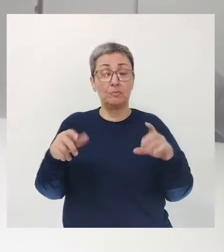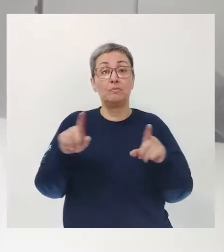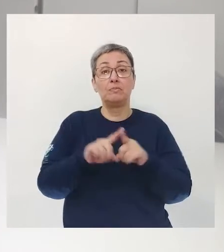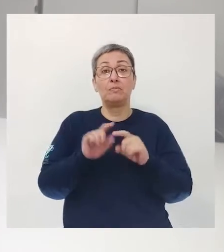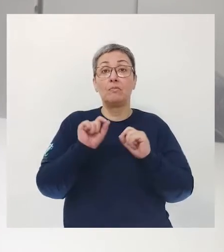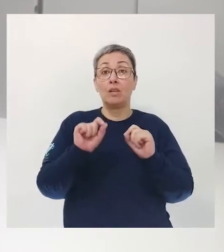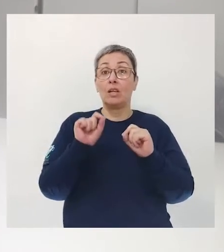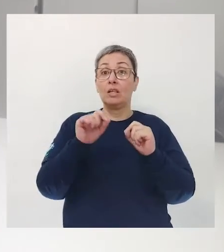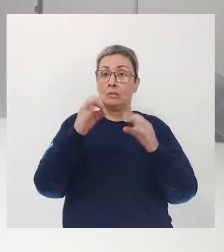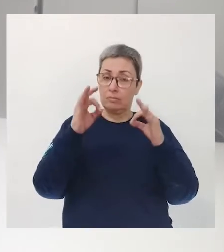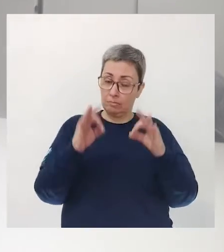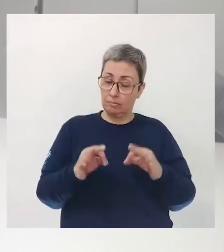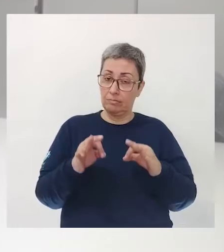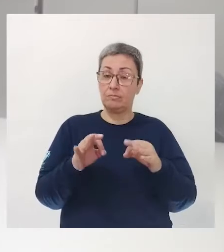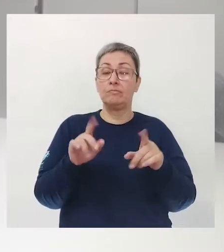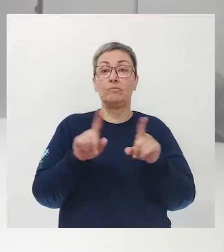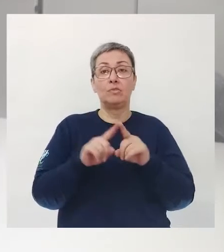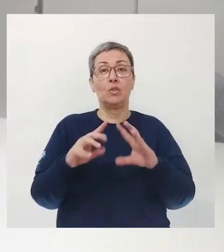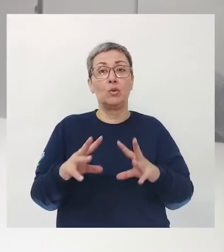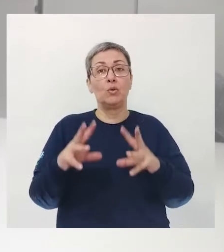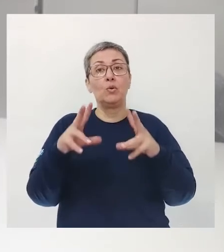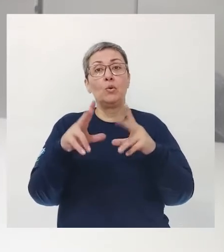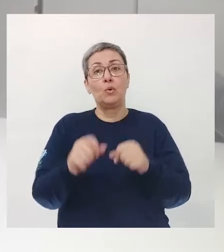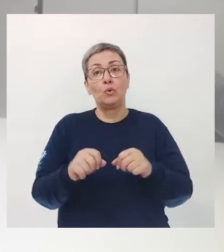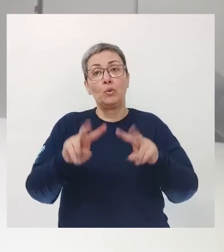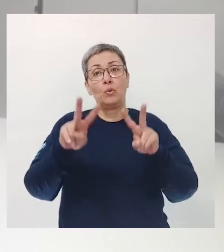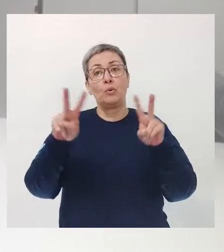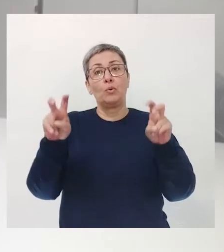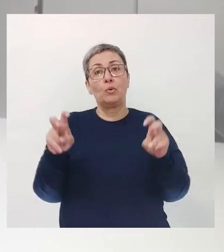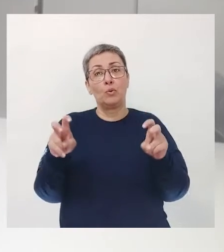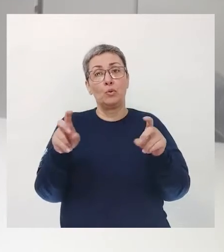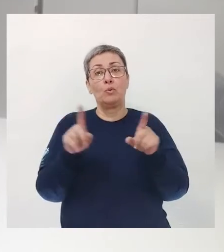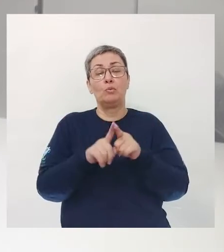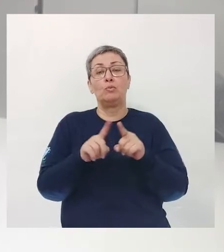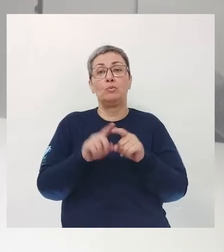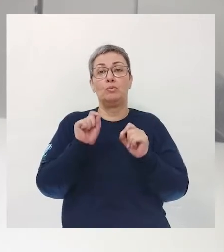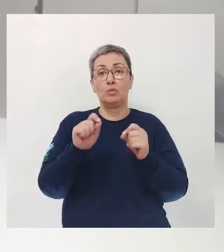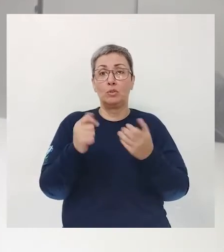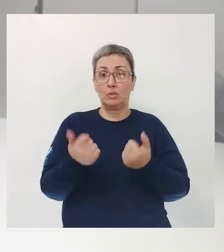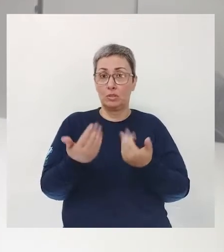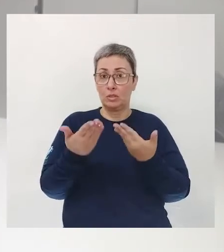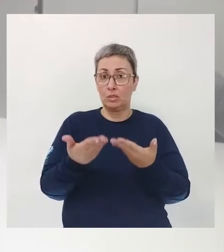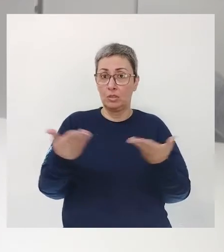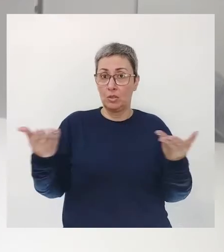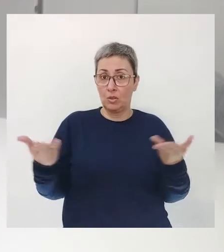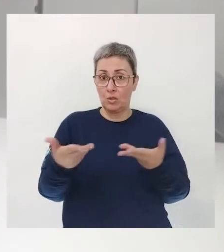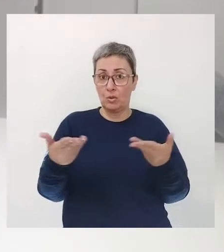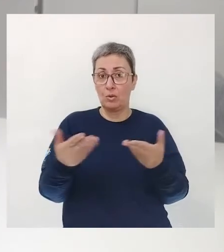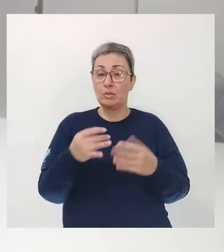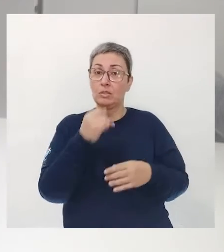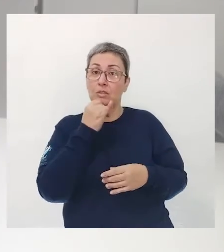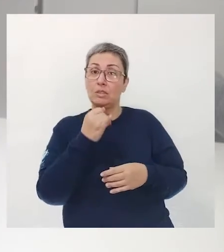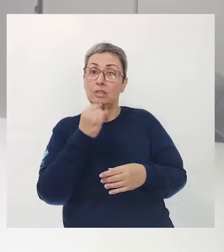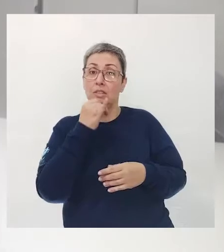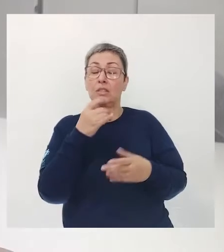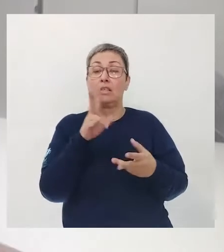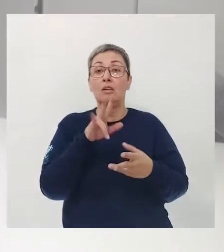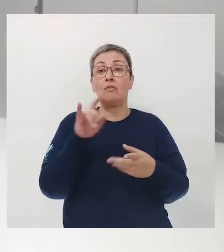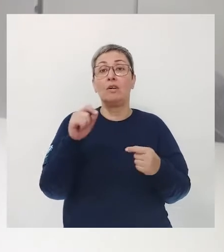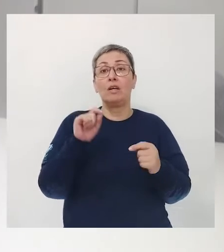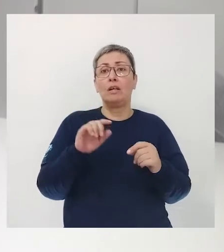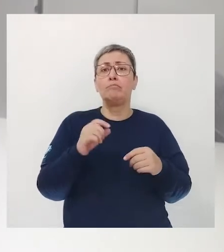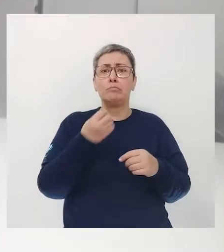Com certeza Todos os assuntos Que eu trouxe hoje para vocês Nesses exemplos